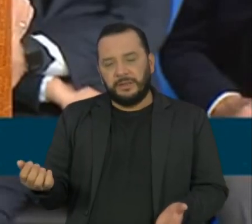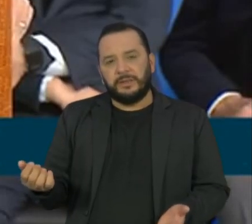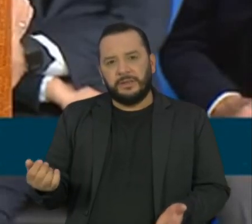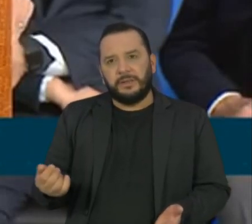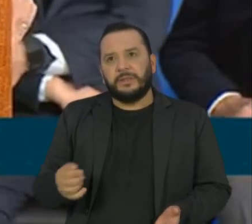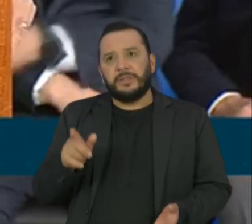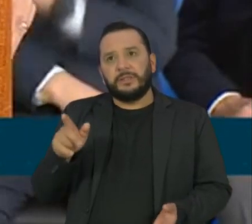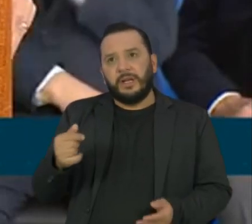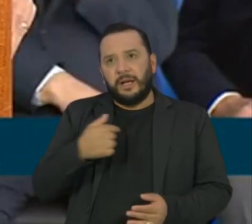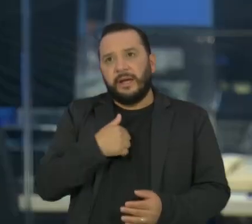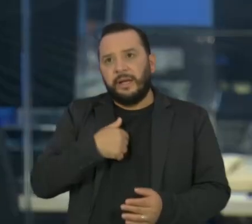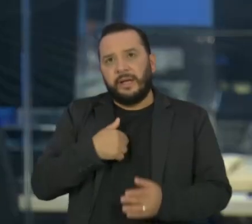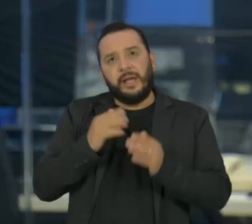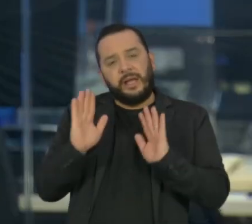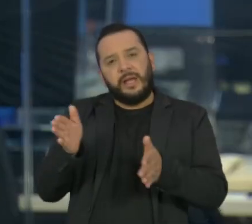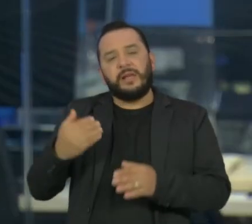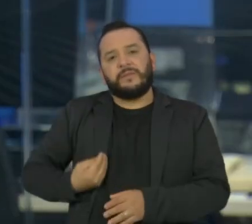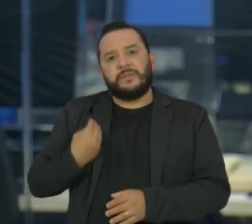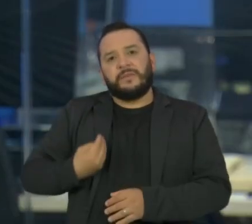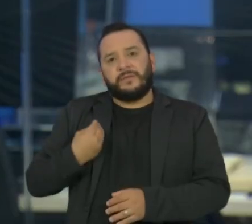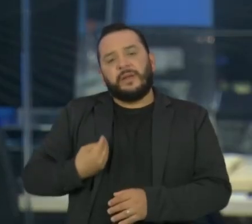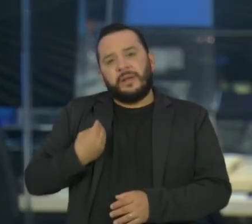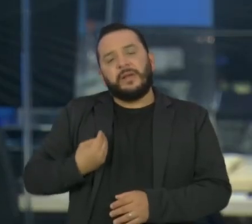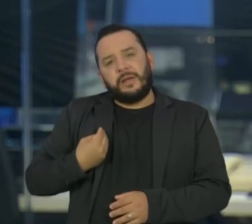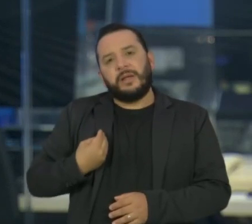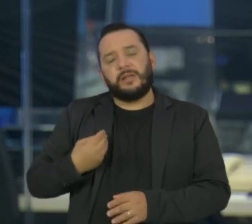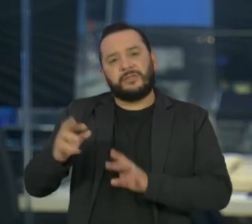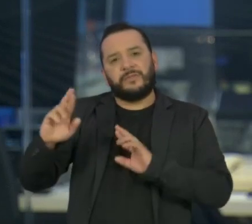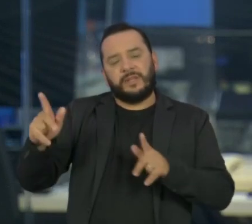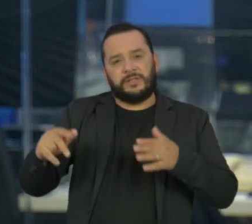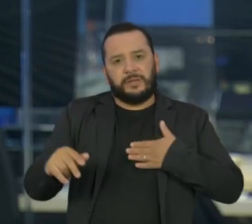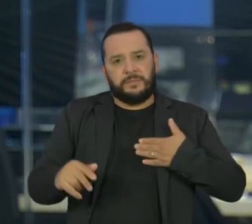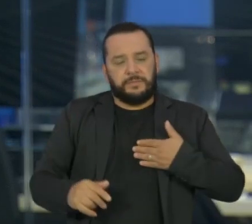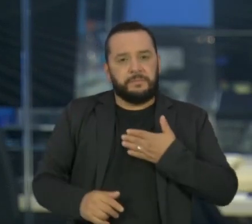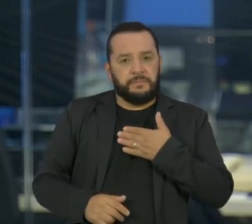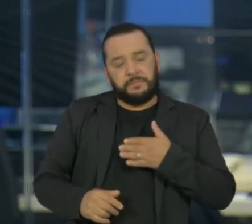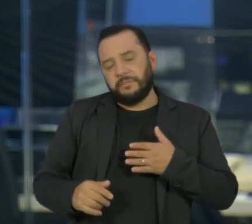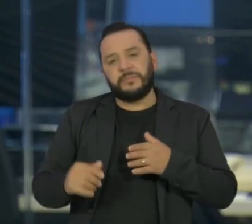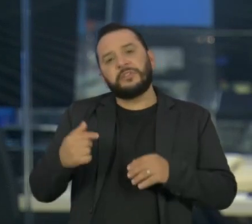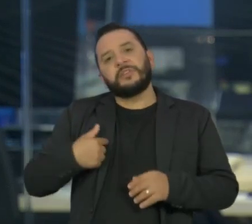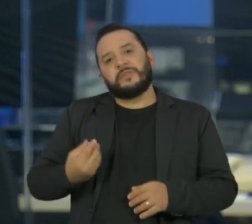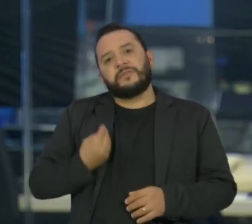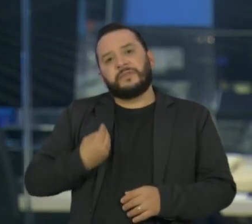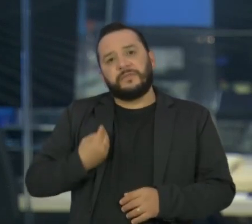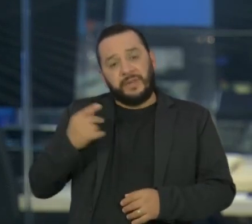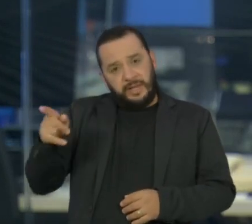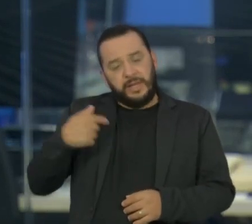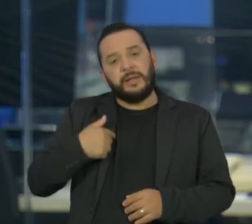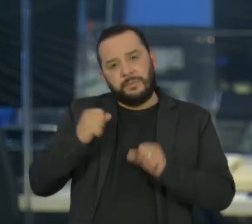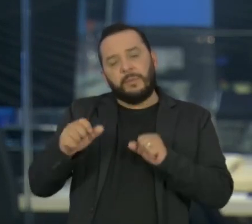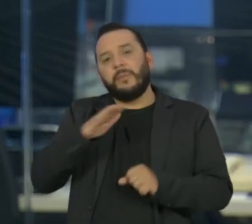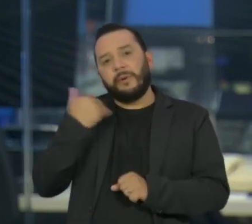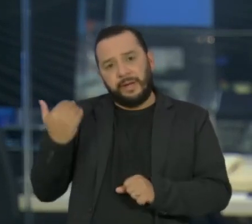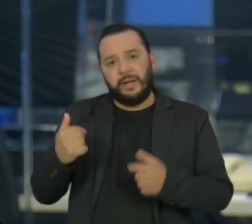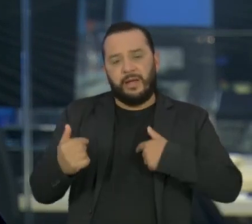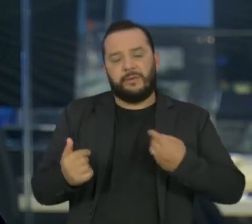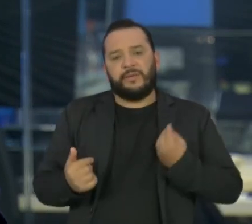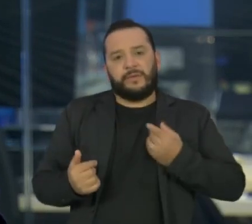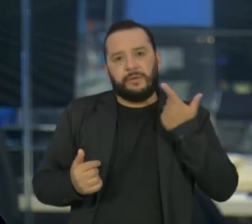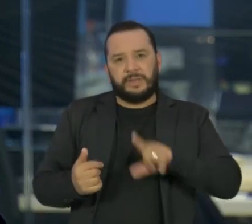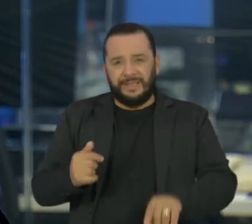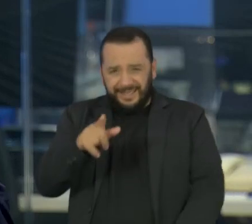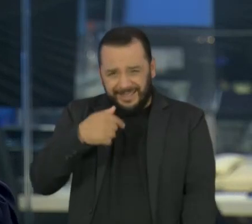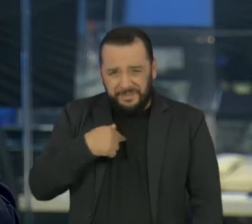menor do que a minha. Acho que é importante aqui uma nota de rodapé quando o presidente fala em maldade. Não está se